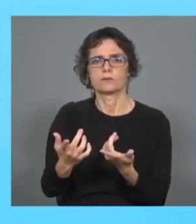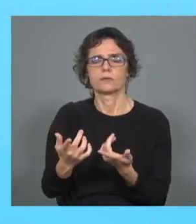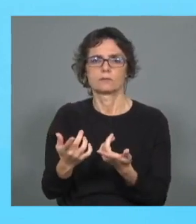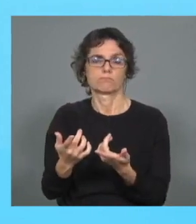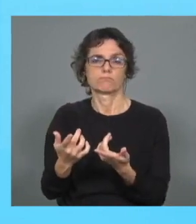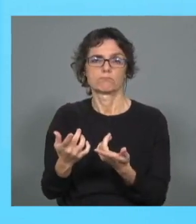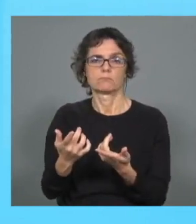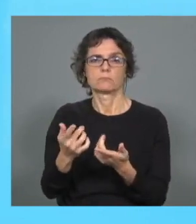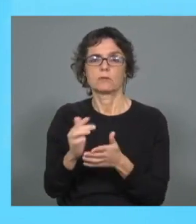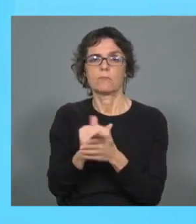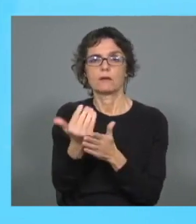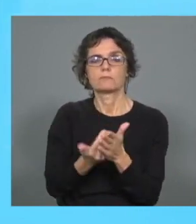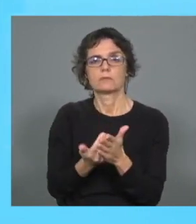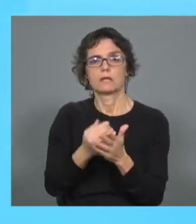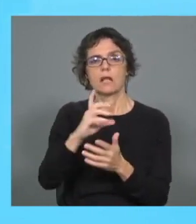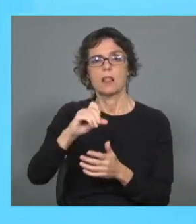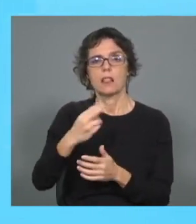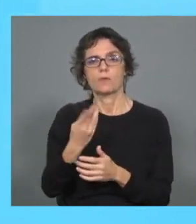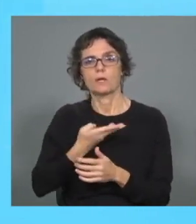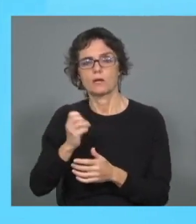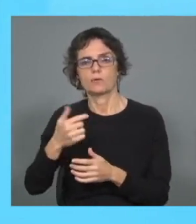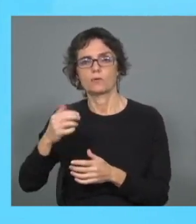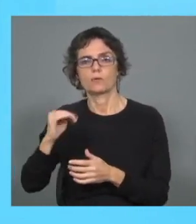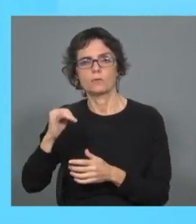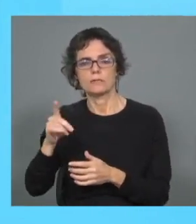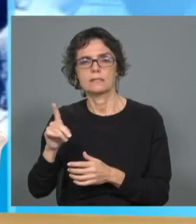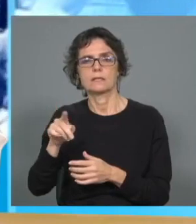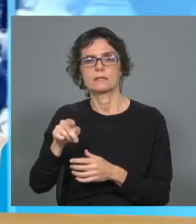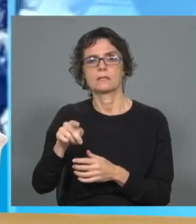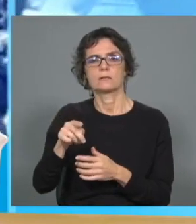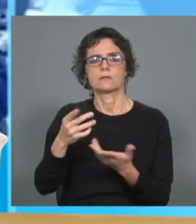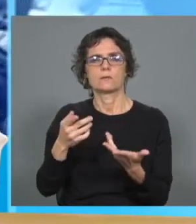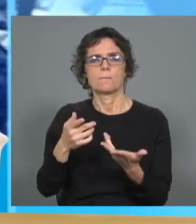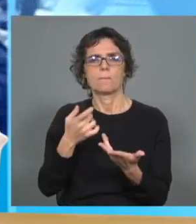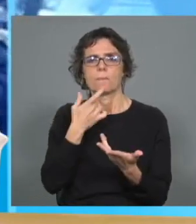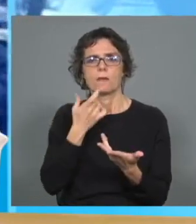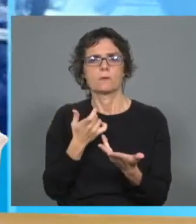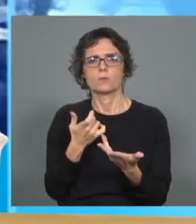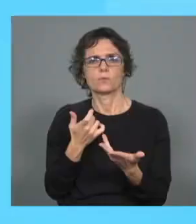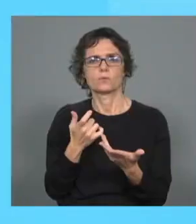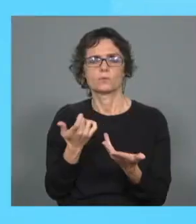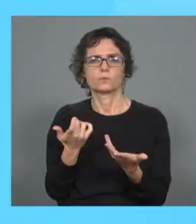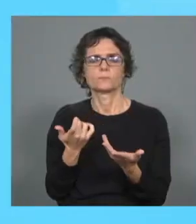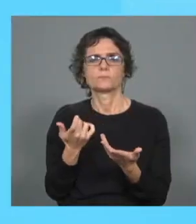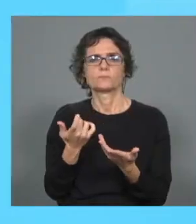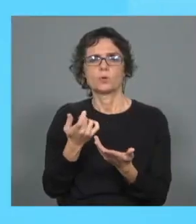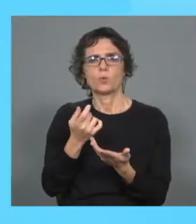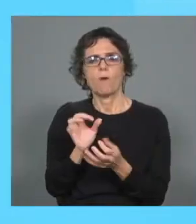em sigla que ela dá tosi, criou aqui um novo paradigma também para enfrentar o problema, mas nomeadamente o contributo do Papa